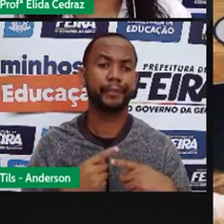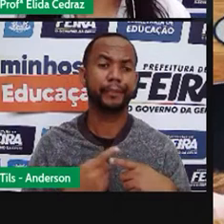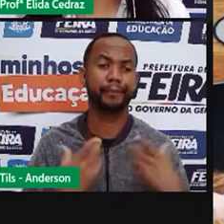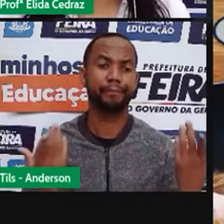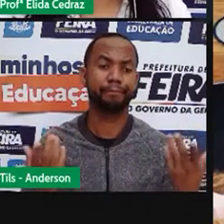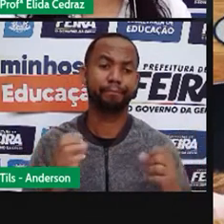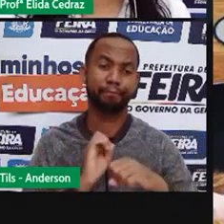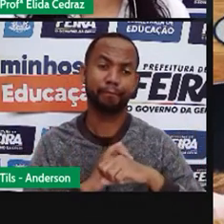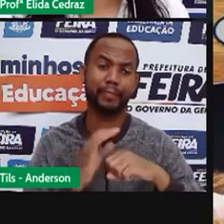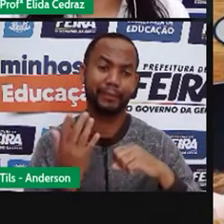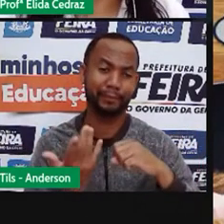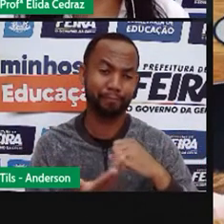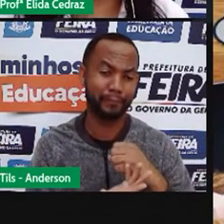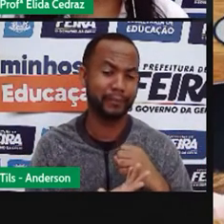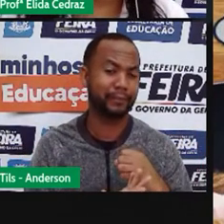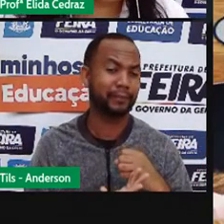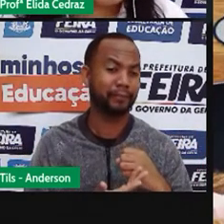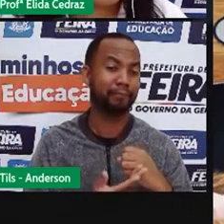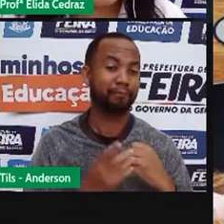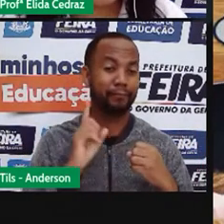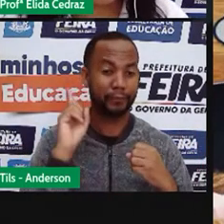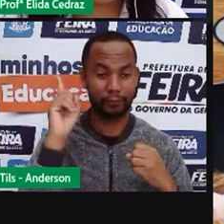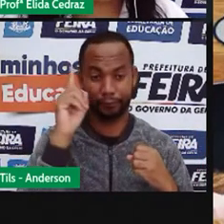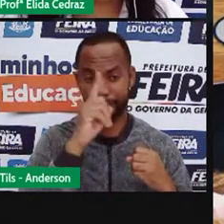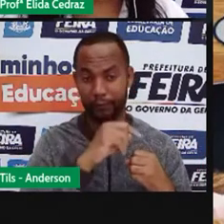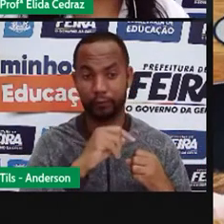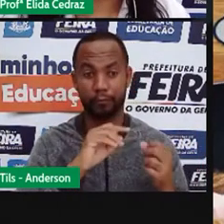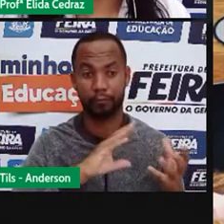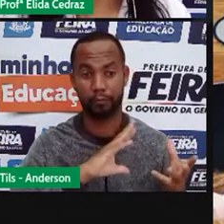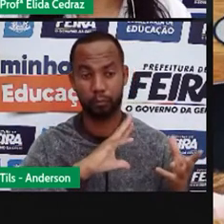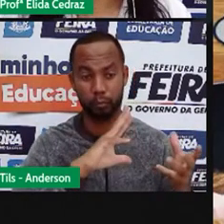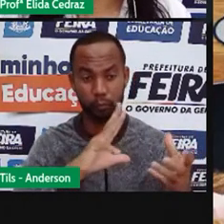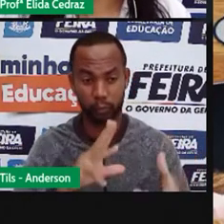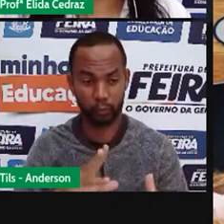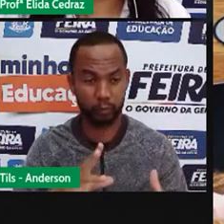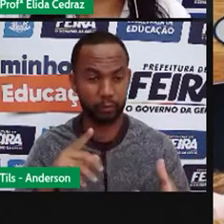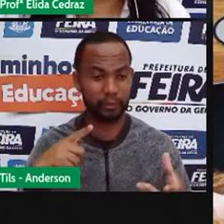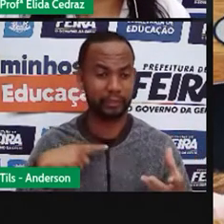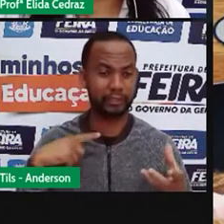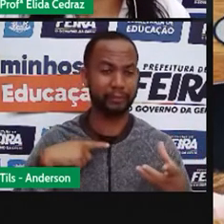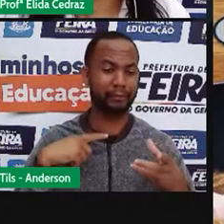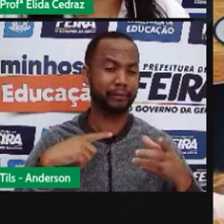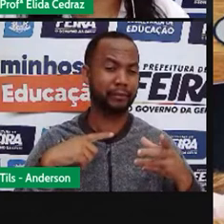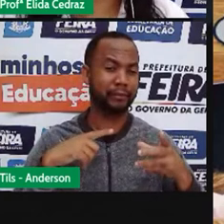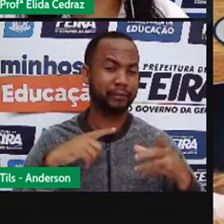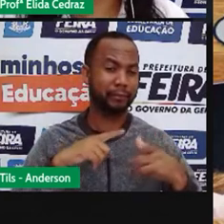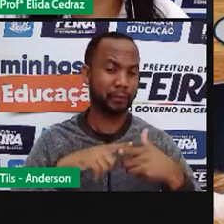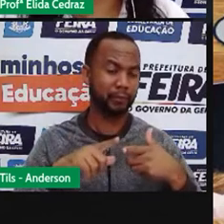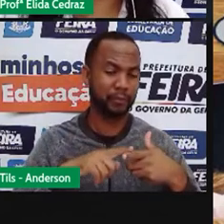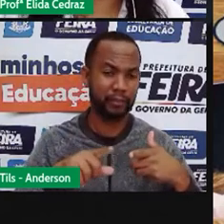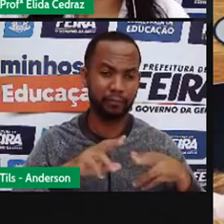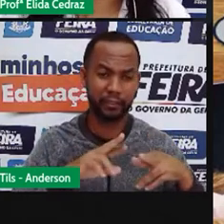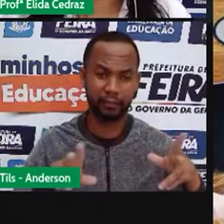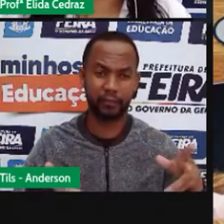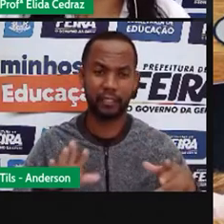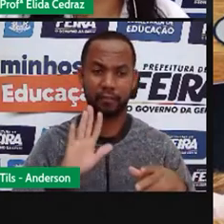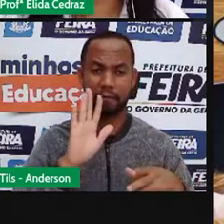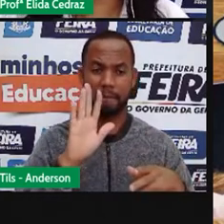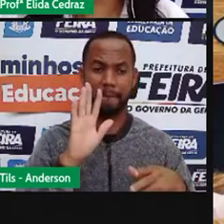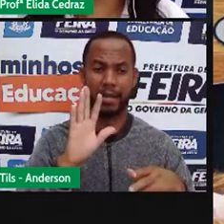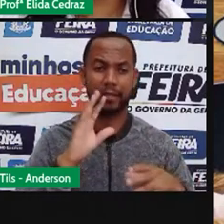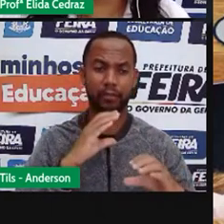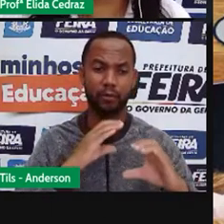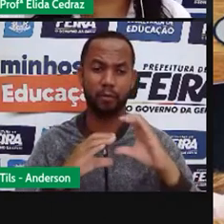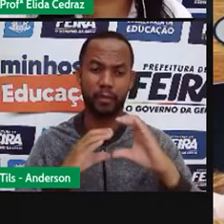O mundo passou por outras pandemias. E em nenhuma delas, os meios de comunicação foram